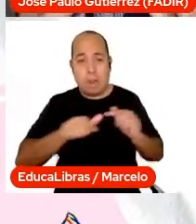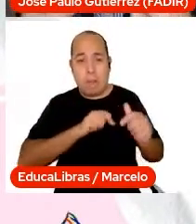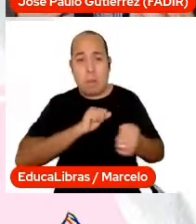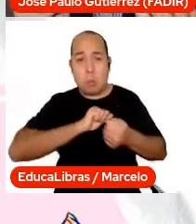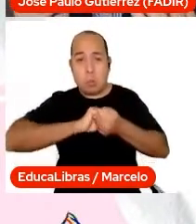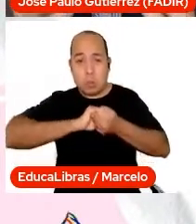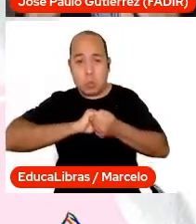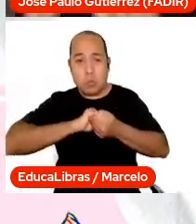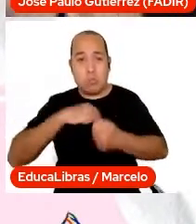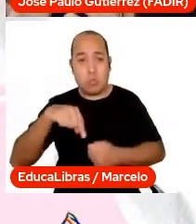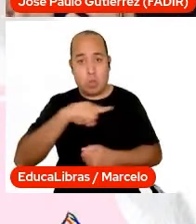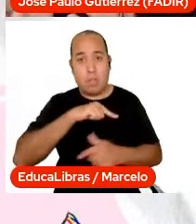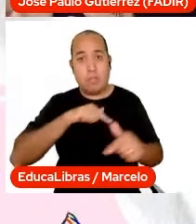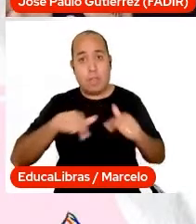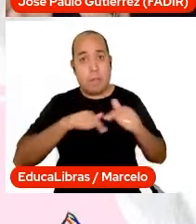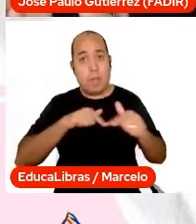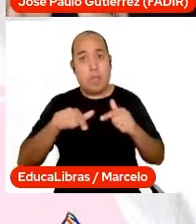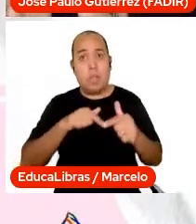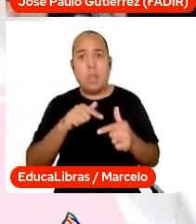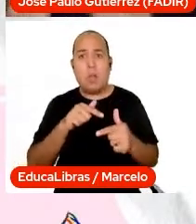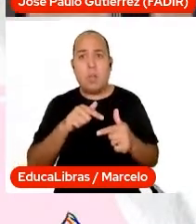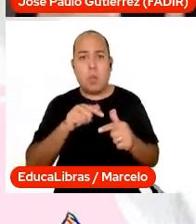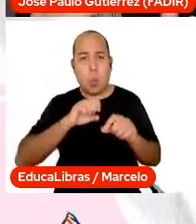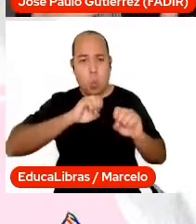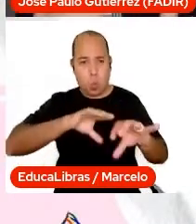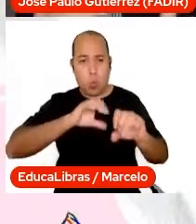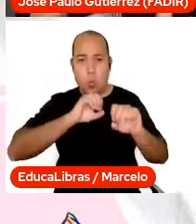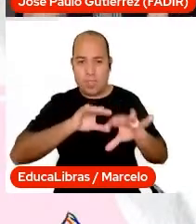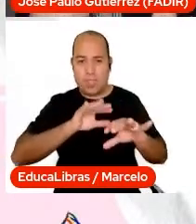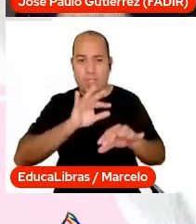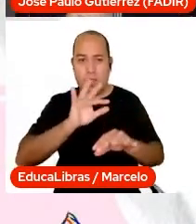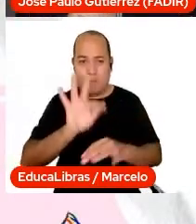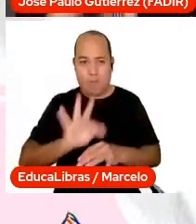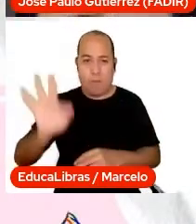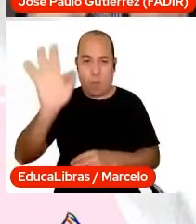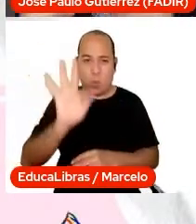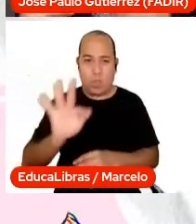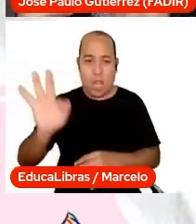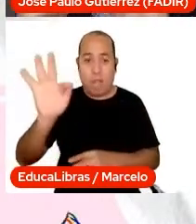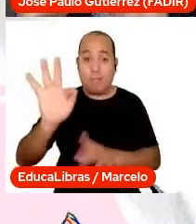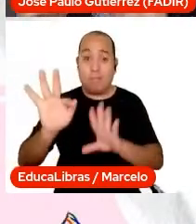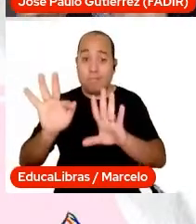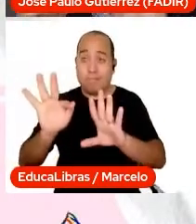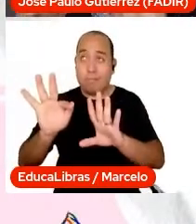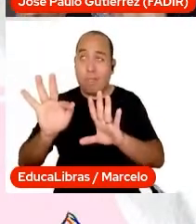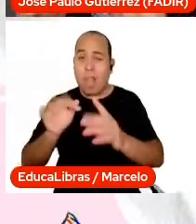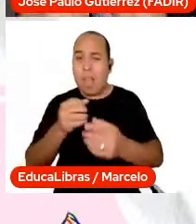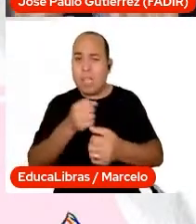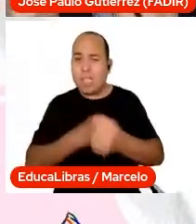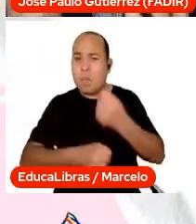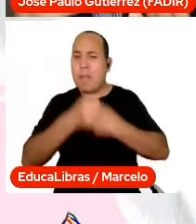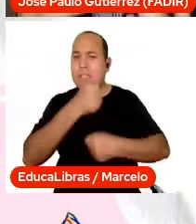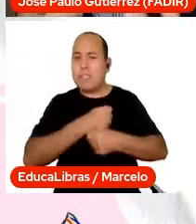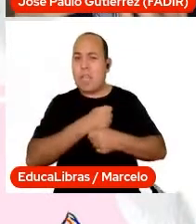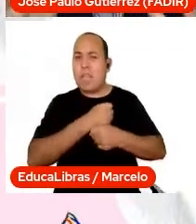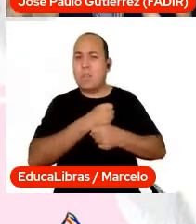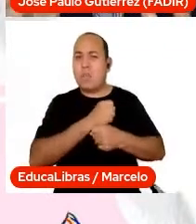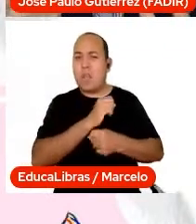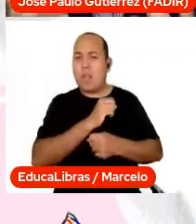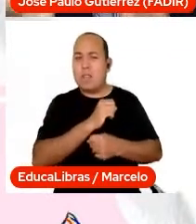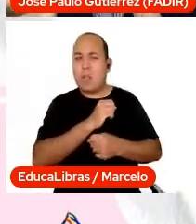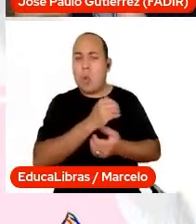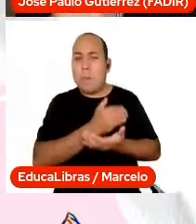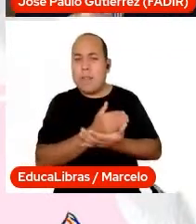trabalhamos com o ensino superior, mas agora, desde o ano passado, com a pandemia, nós estamos trabalhando em